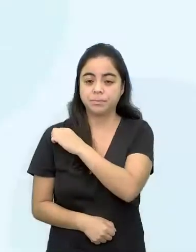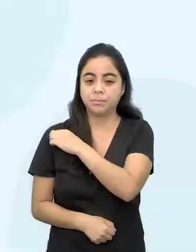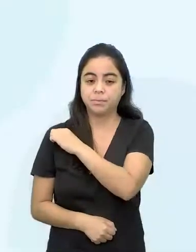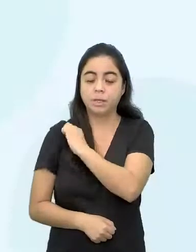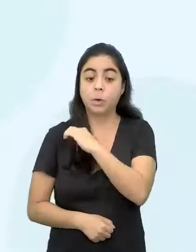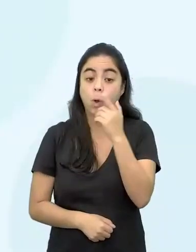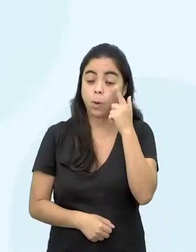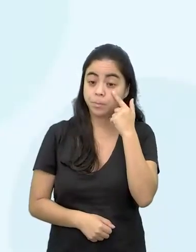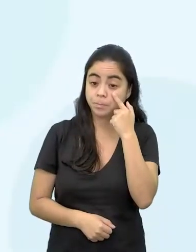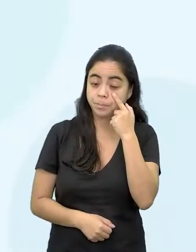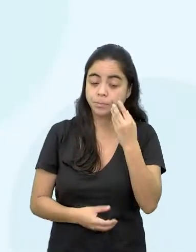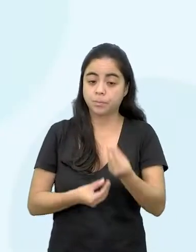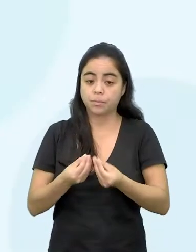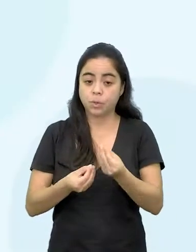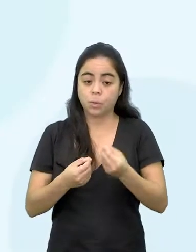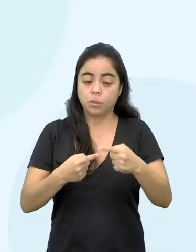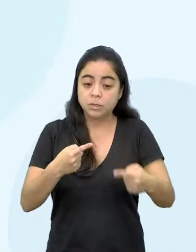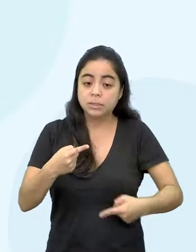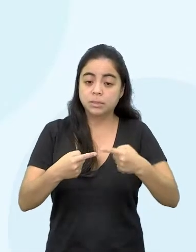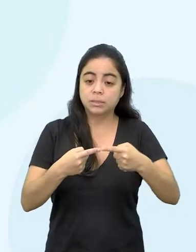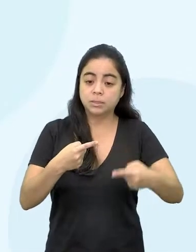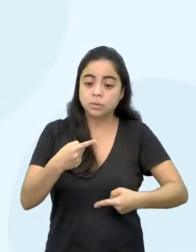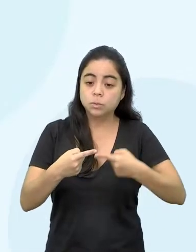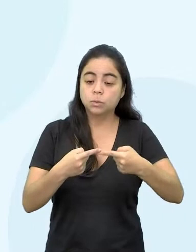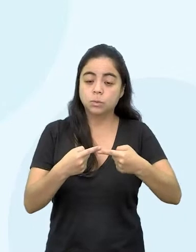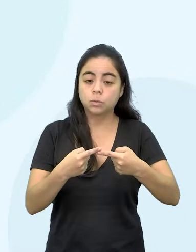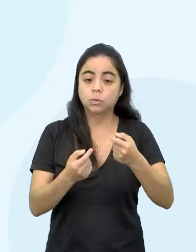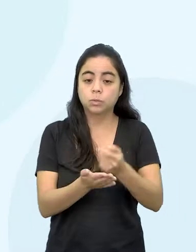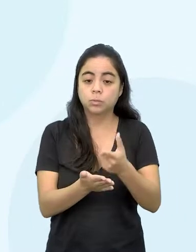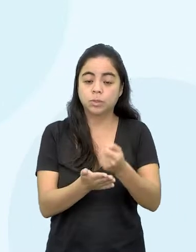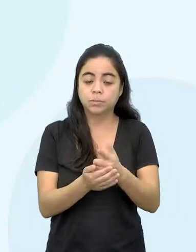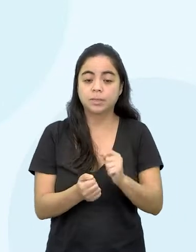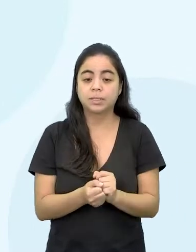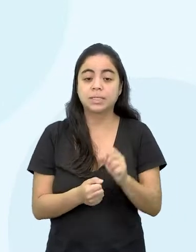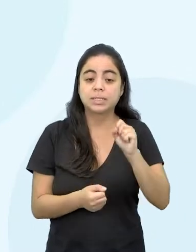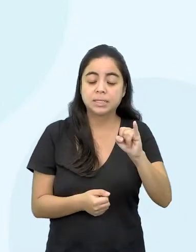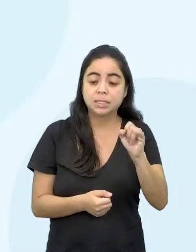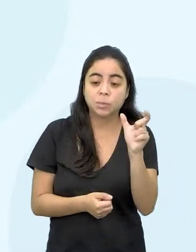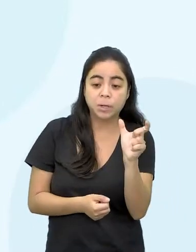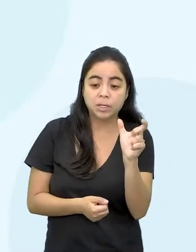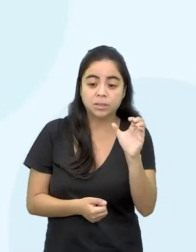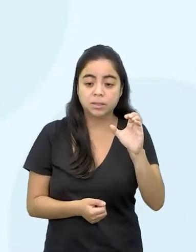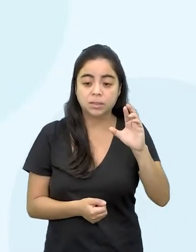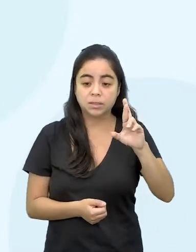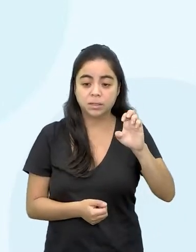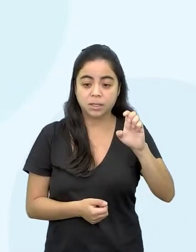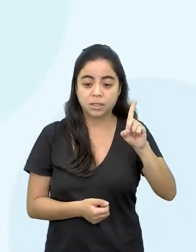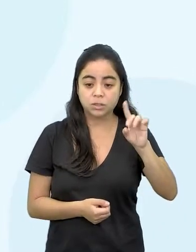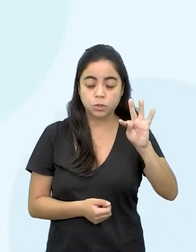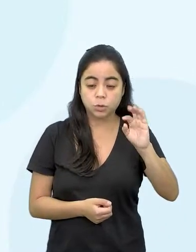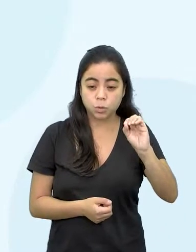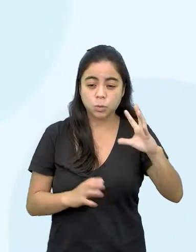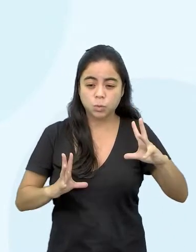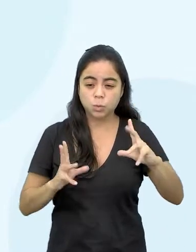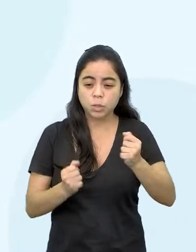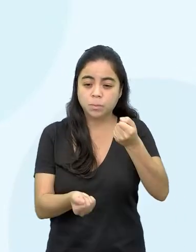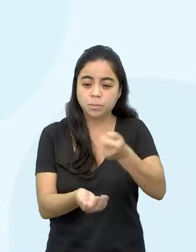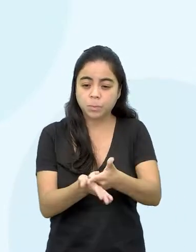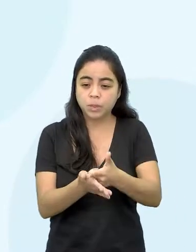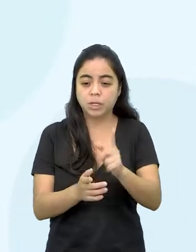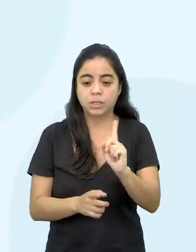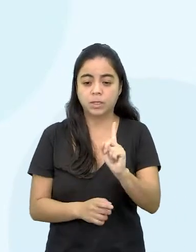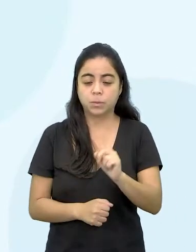vamos entender o ciclo das cobranças que são geradas quando o pagamento do cartão de crédito não é realizado de forma integral na data do